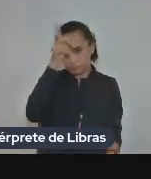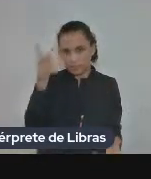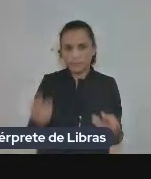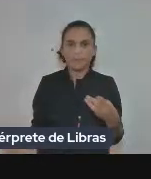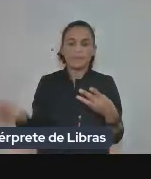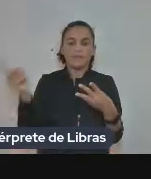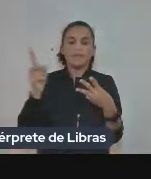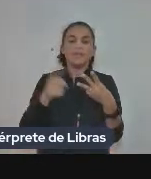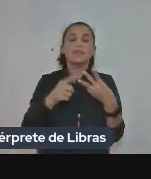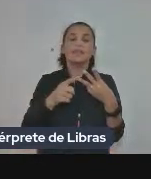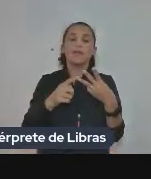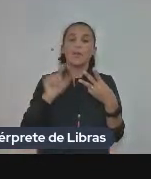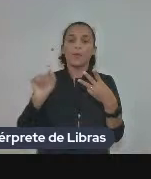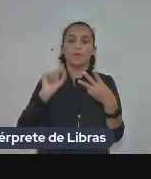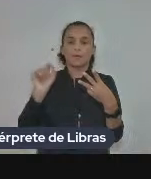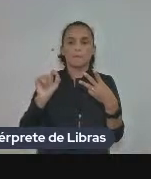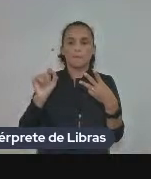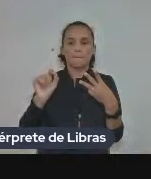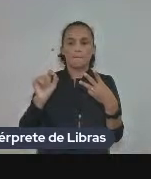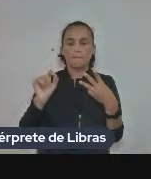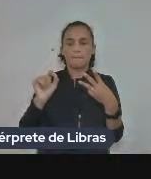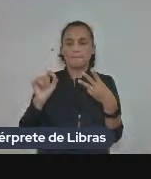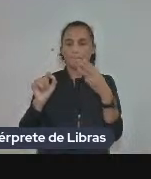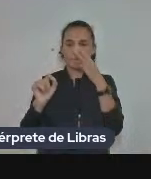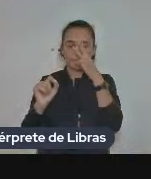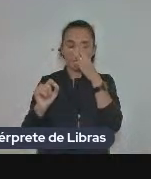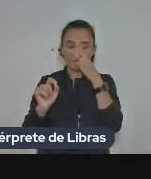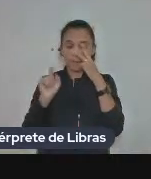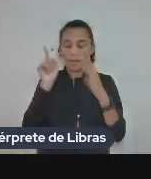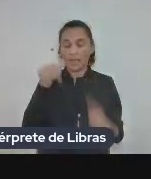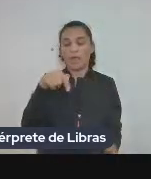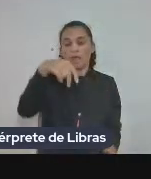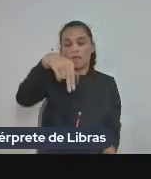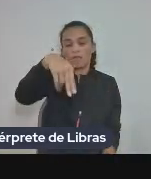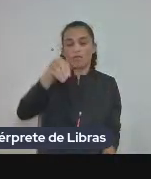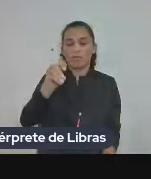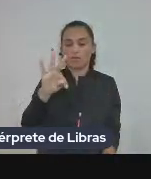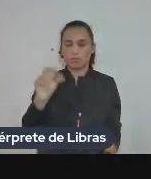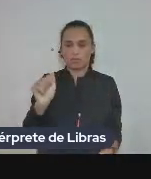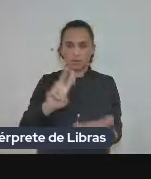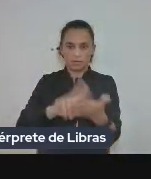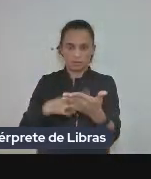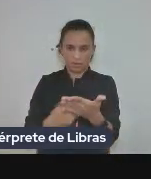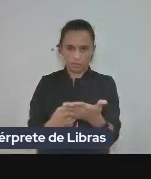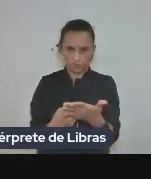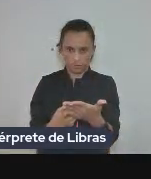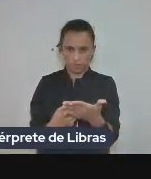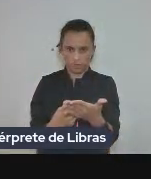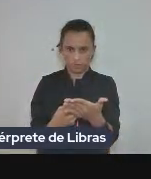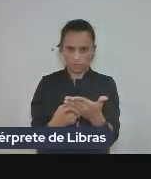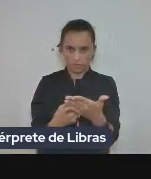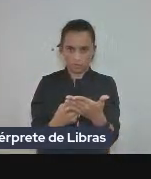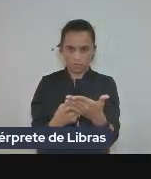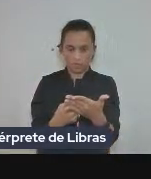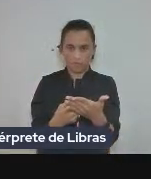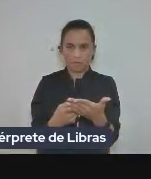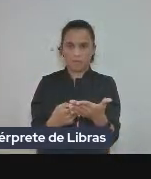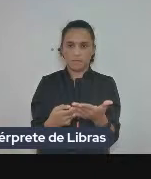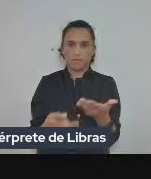temos uma coisa interessante porque temos uma nota do tradutor um prefácio do tradutor de